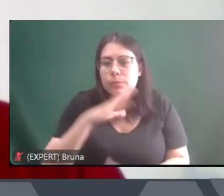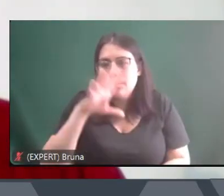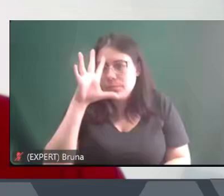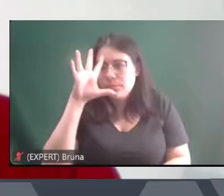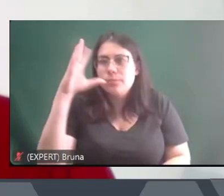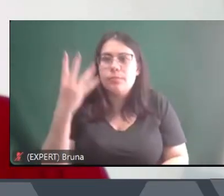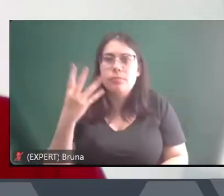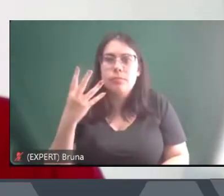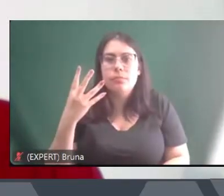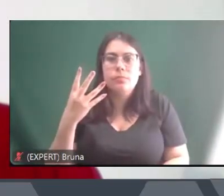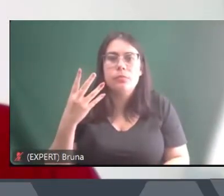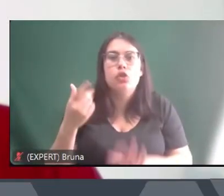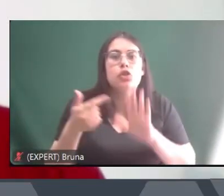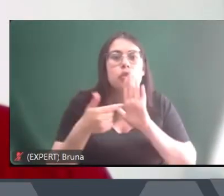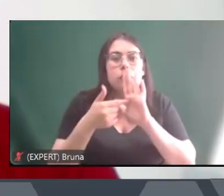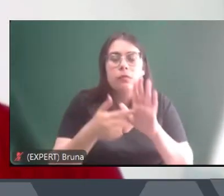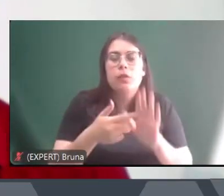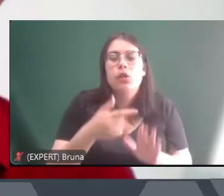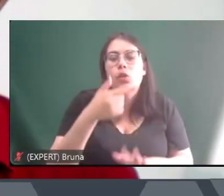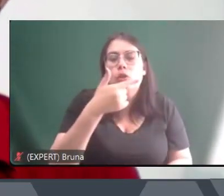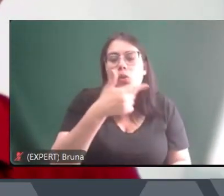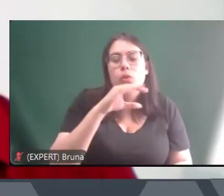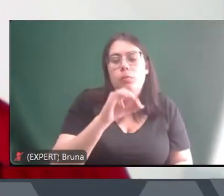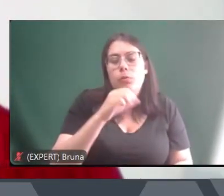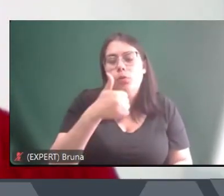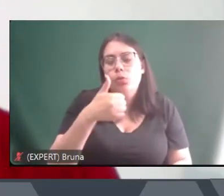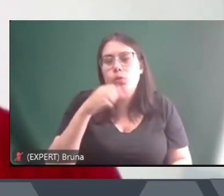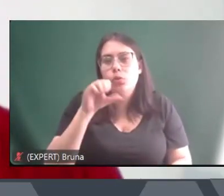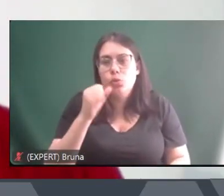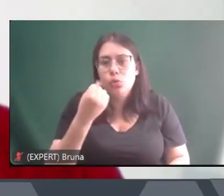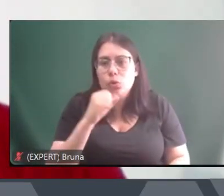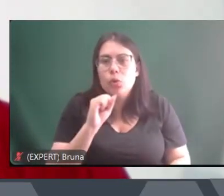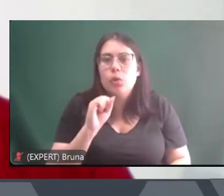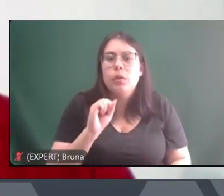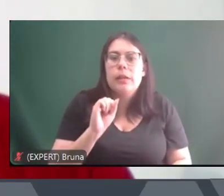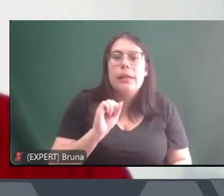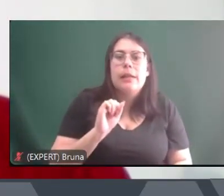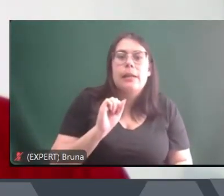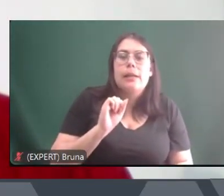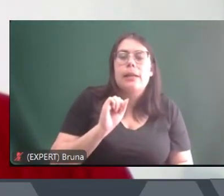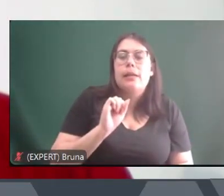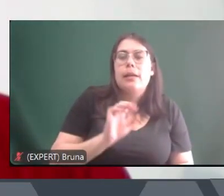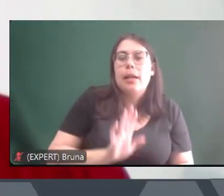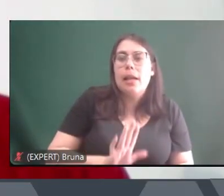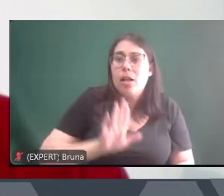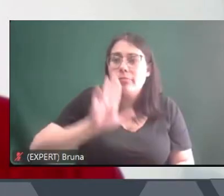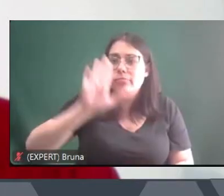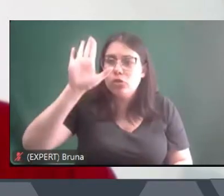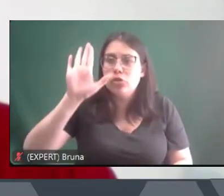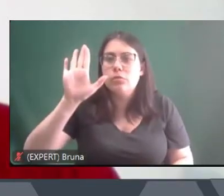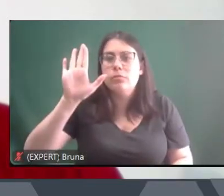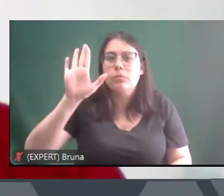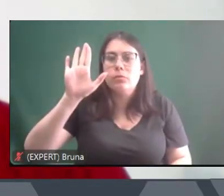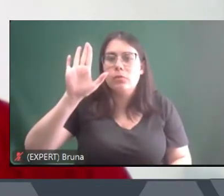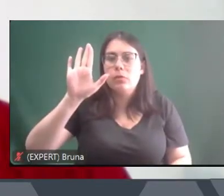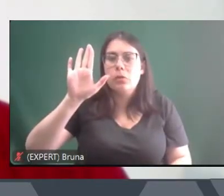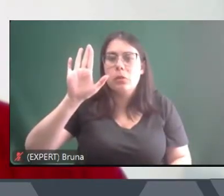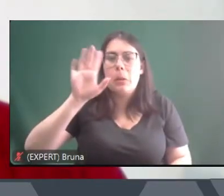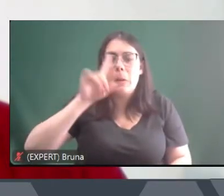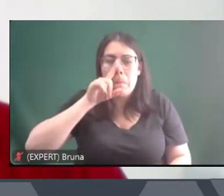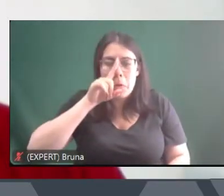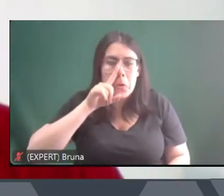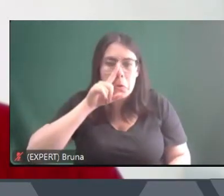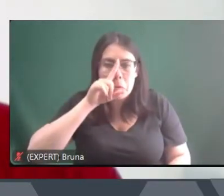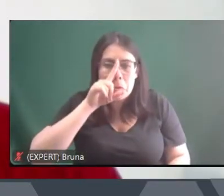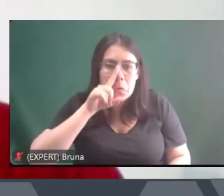a gente vê 2018 com candidaturas dizendo bom o remédio é o veneno esse remédio está dando